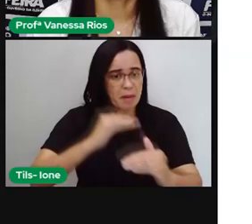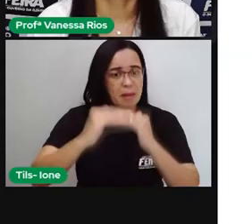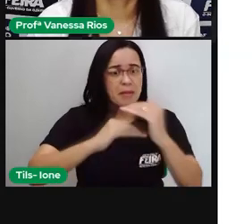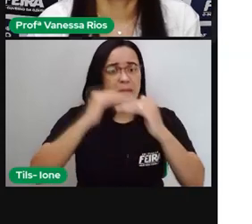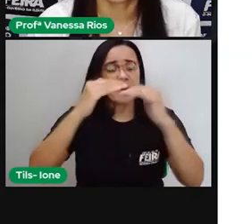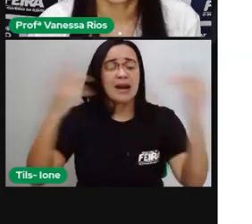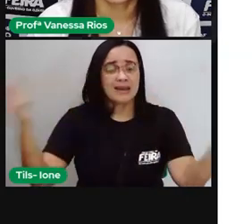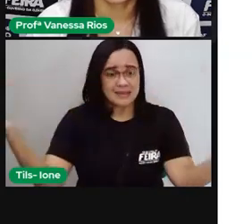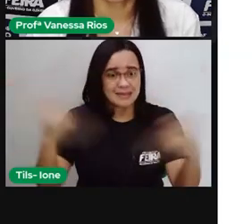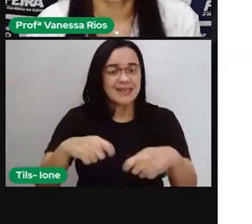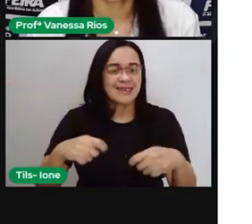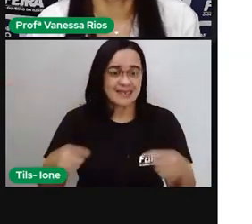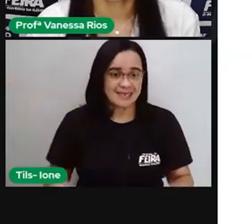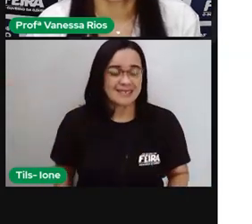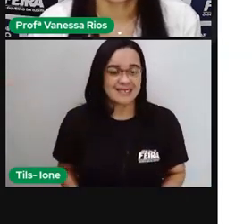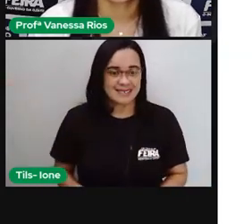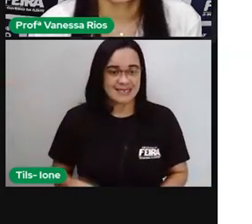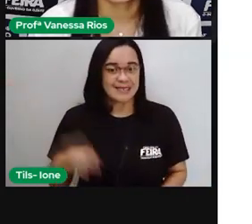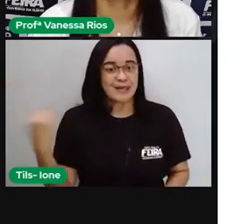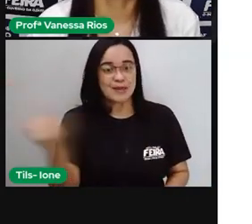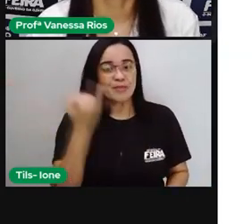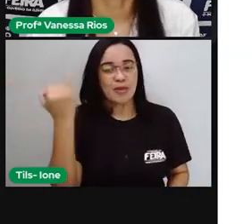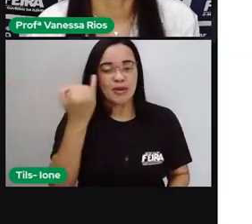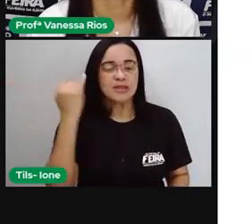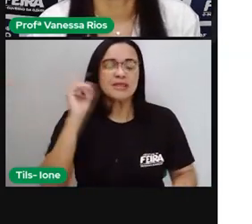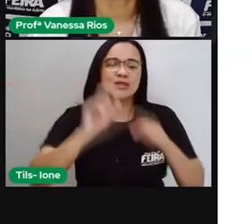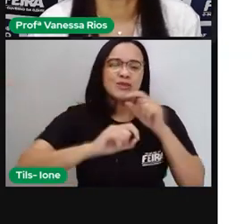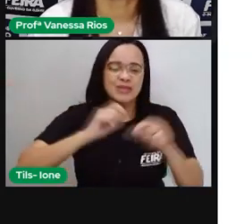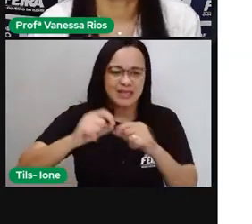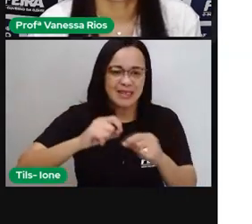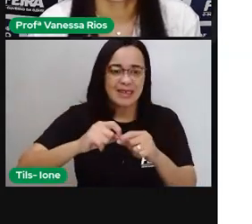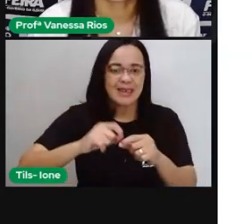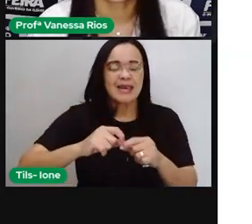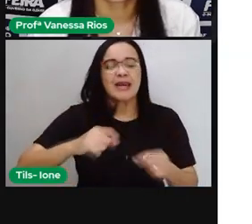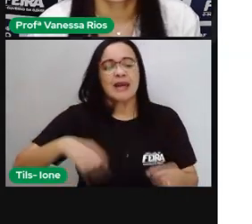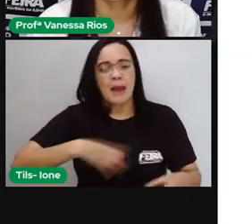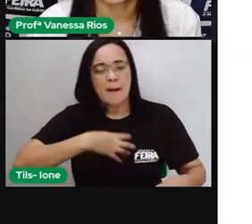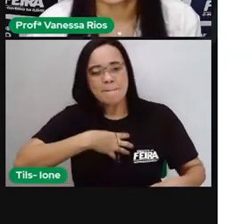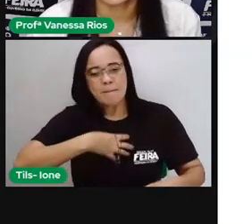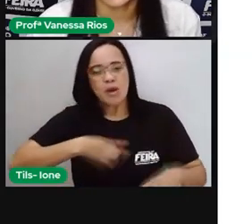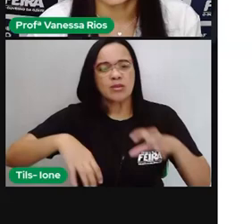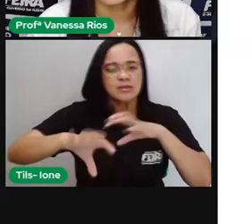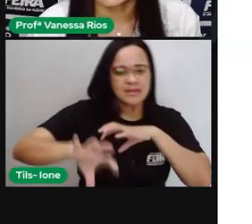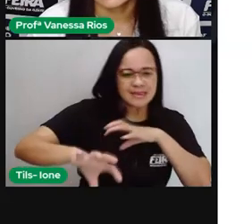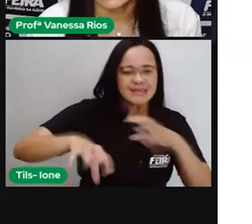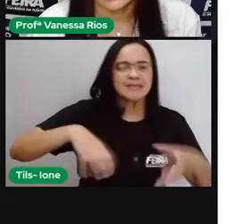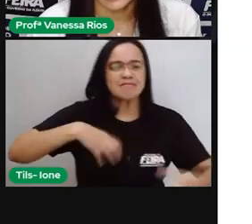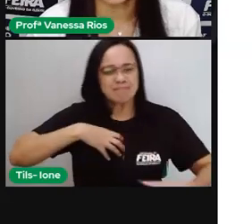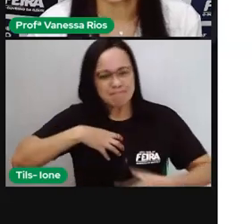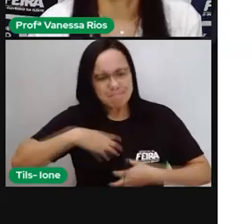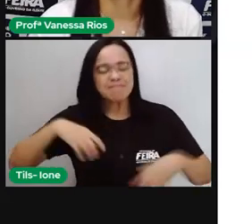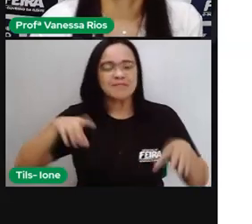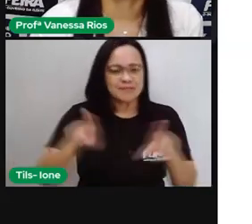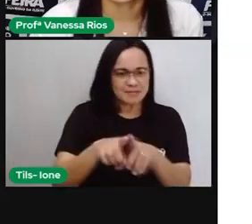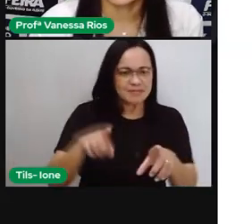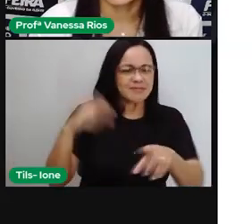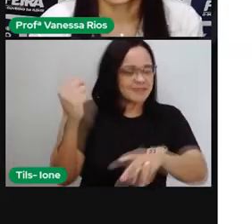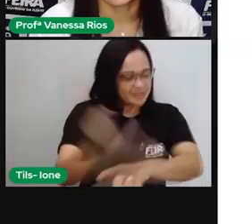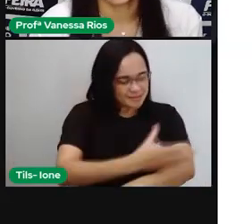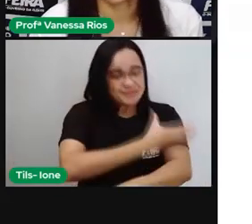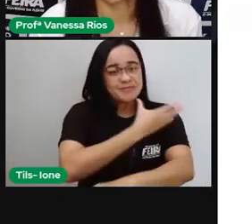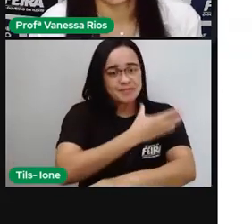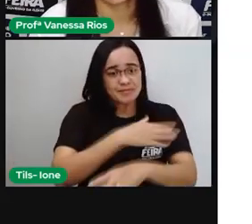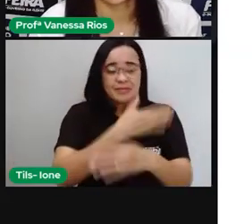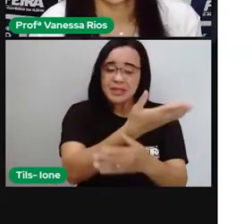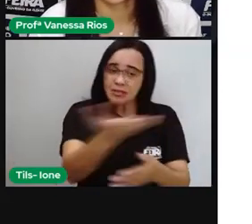toda a importância em passar os nossos sentimentos em passar as nossas emoções pensem aí em reproduzir